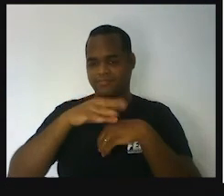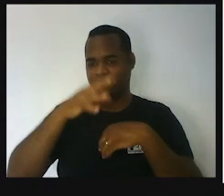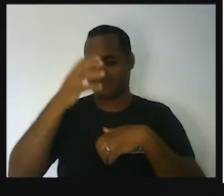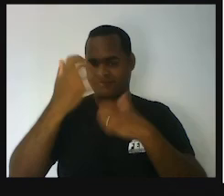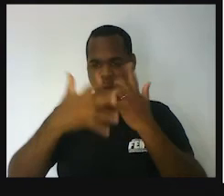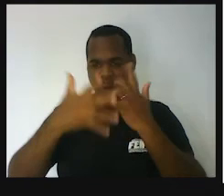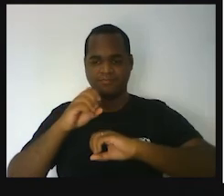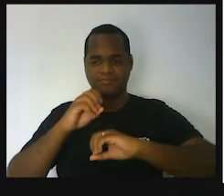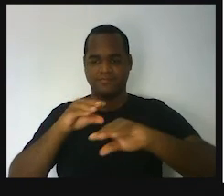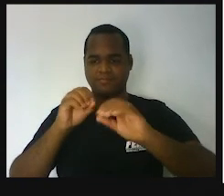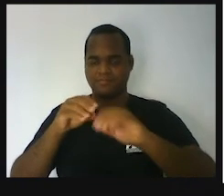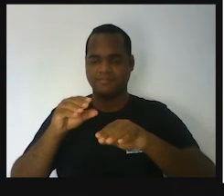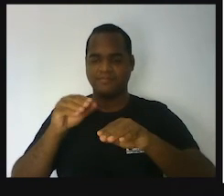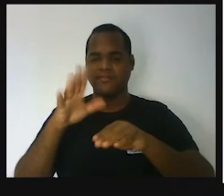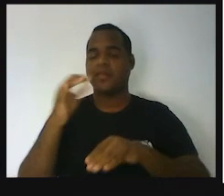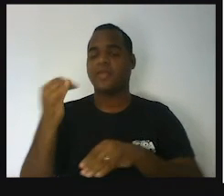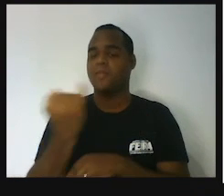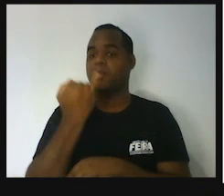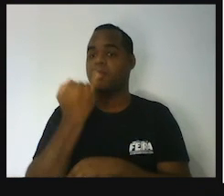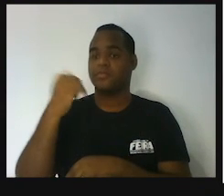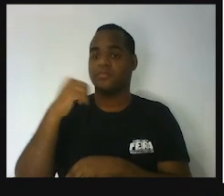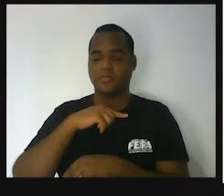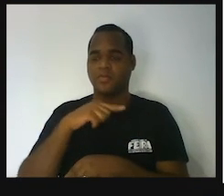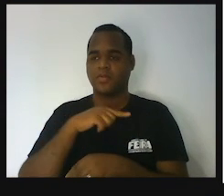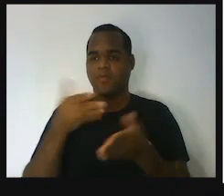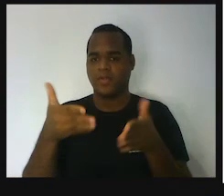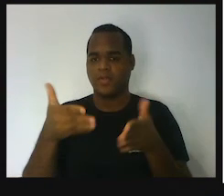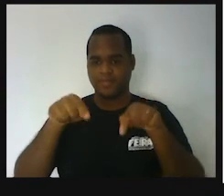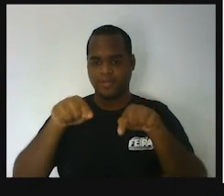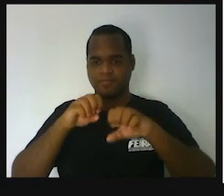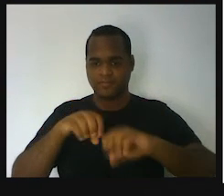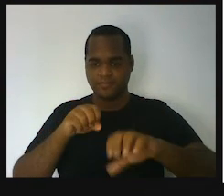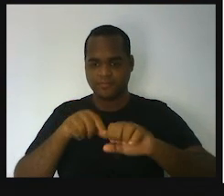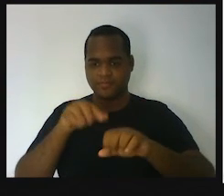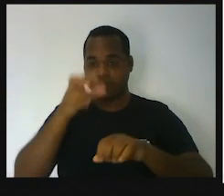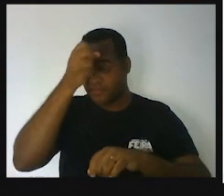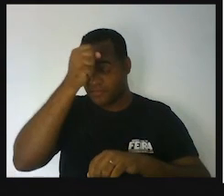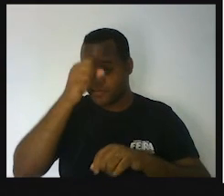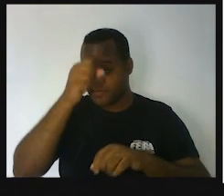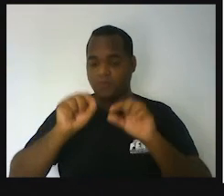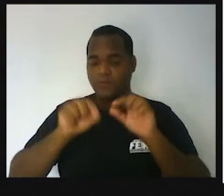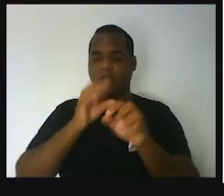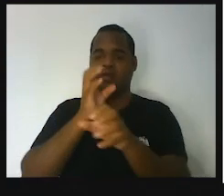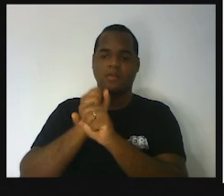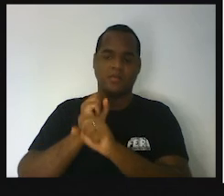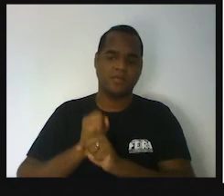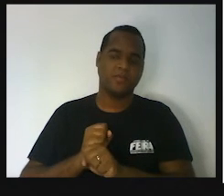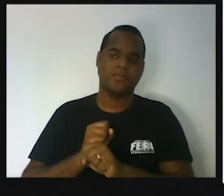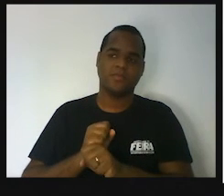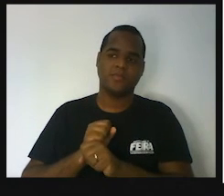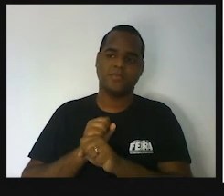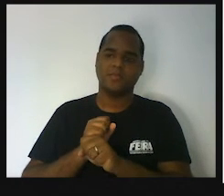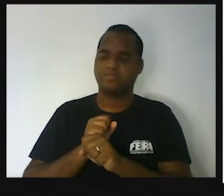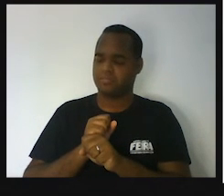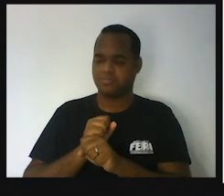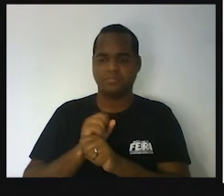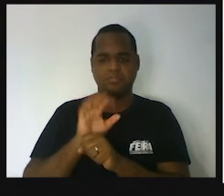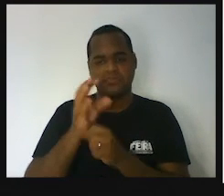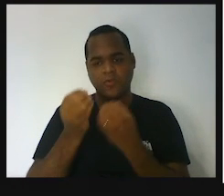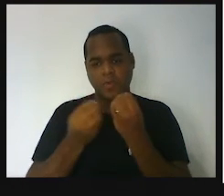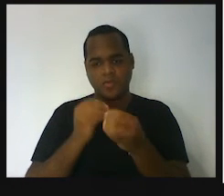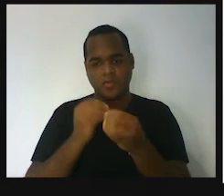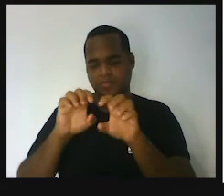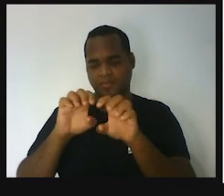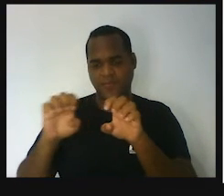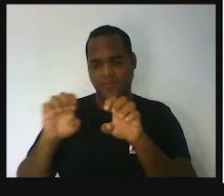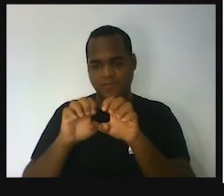O importante dessa aula ainda não é aprender a como calcular com equações. Não